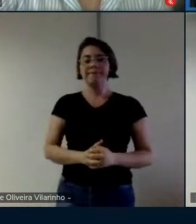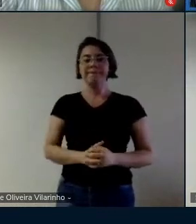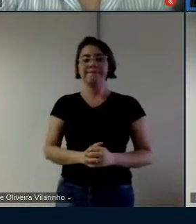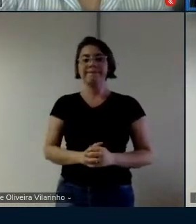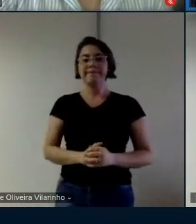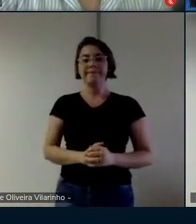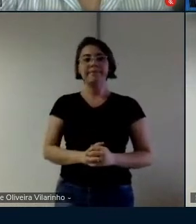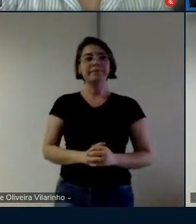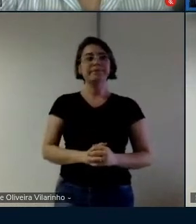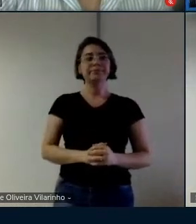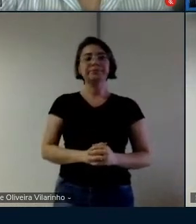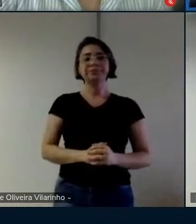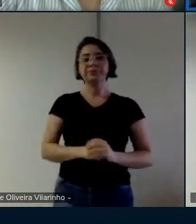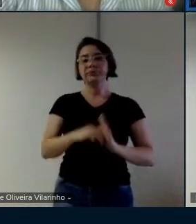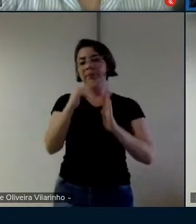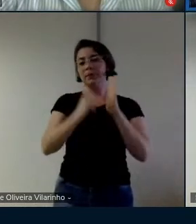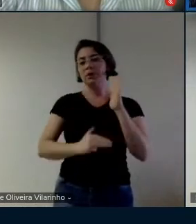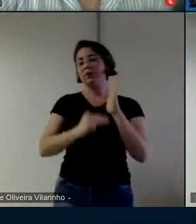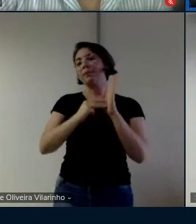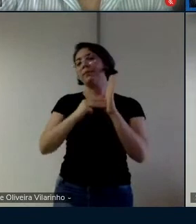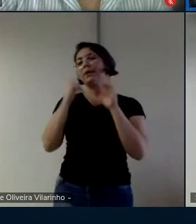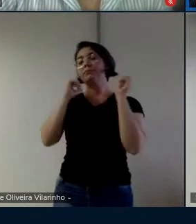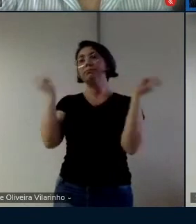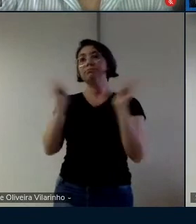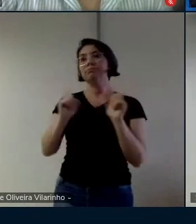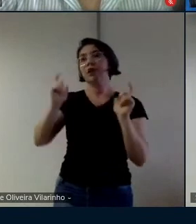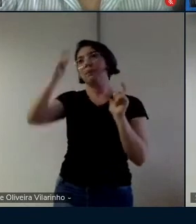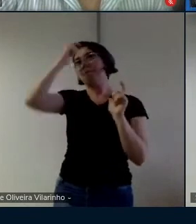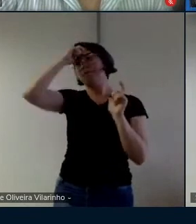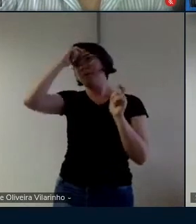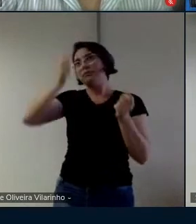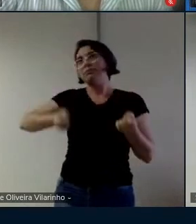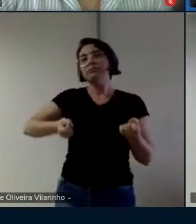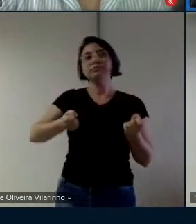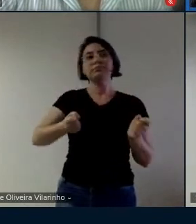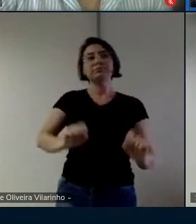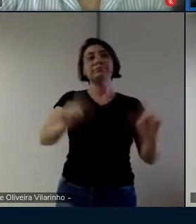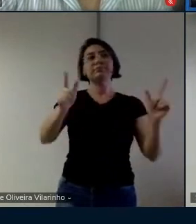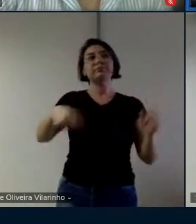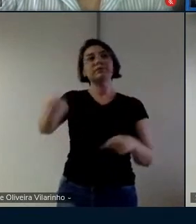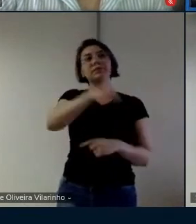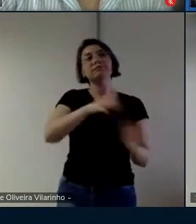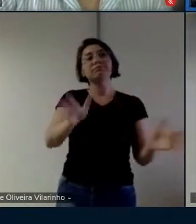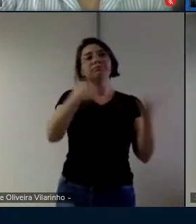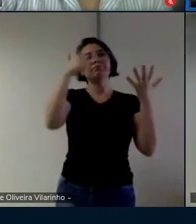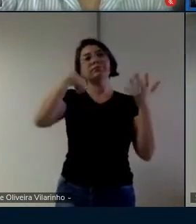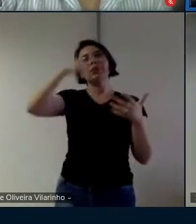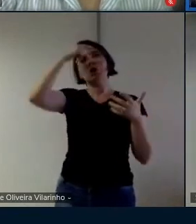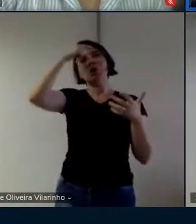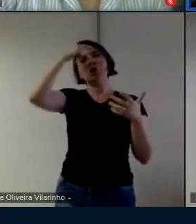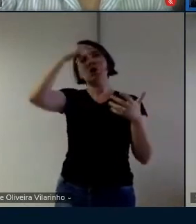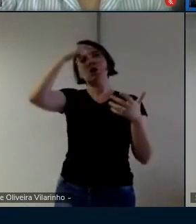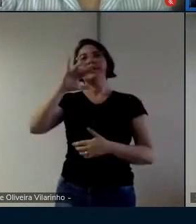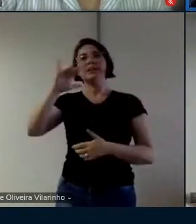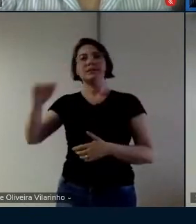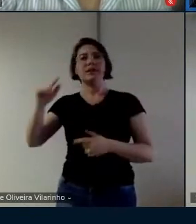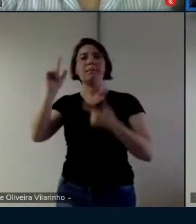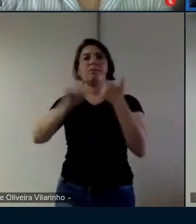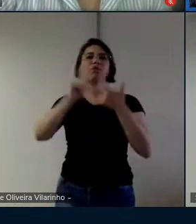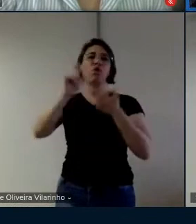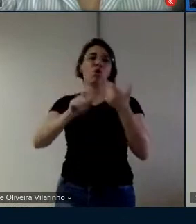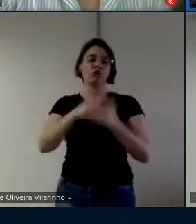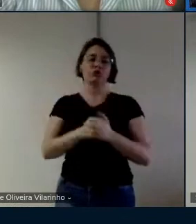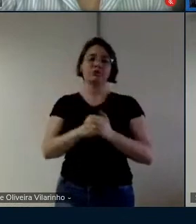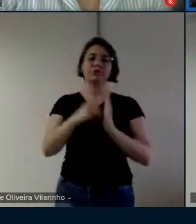manual para o despertar da consciência amortológica em surdos legal isso porque na verdade não é manual pra